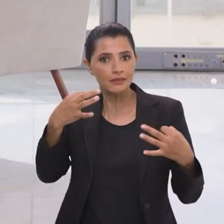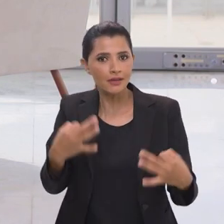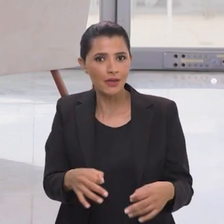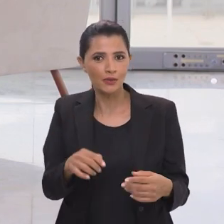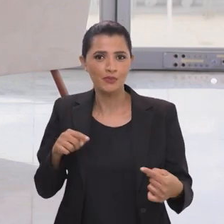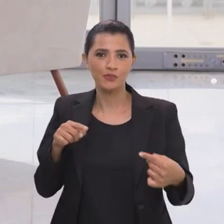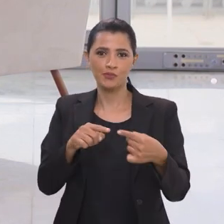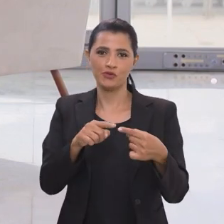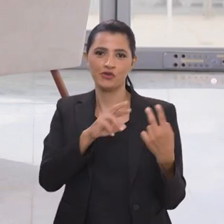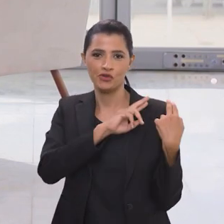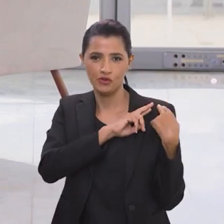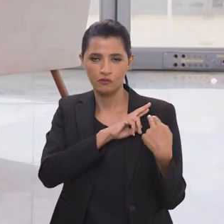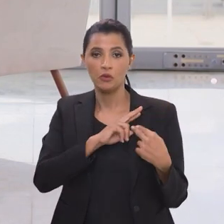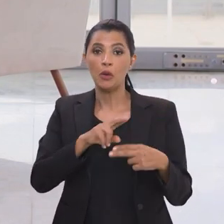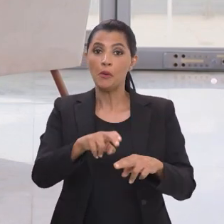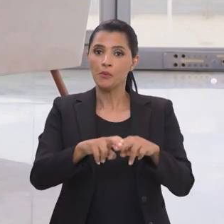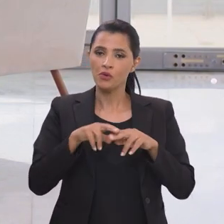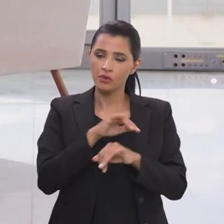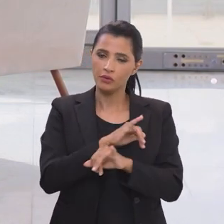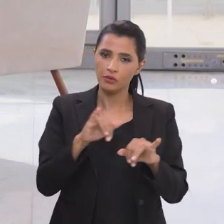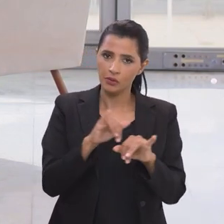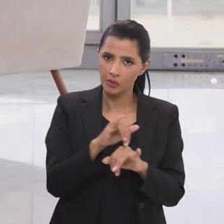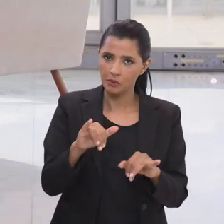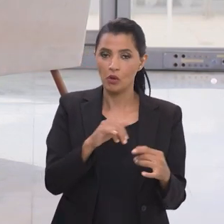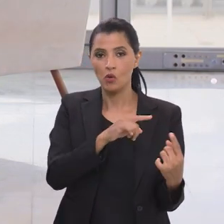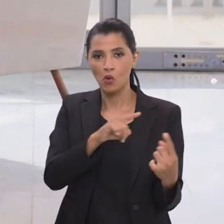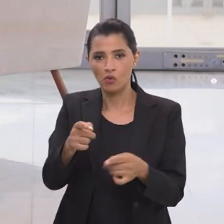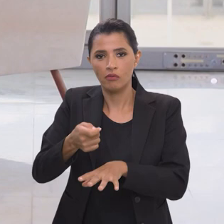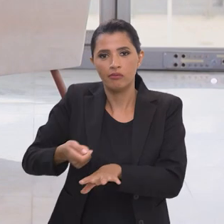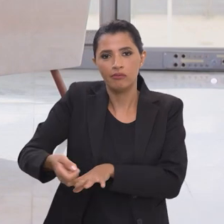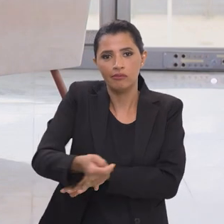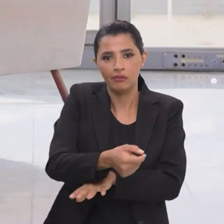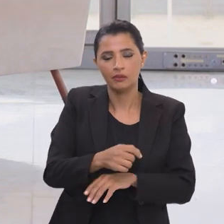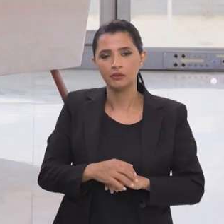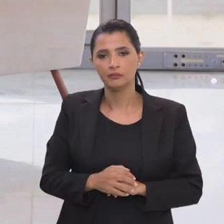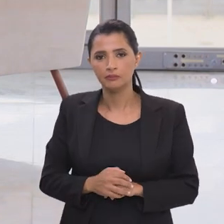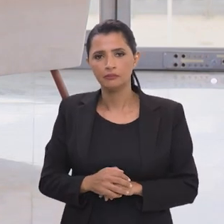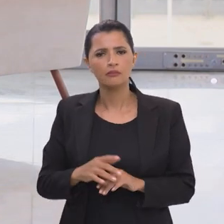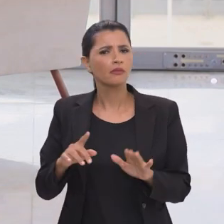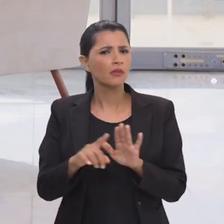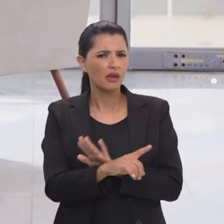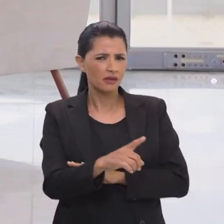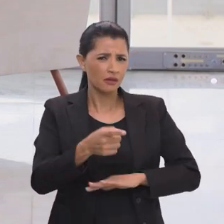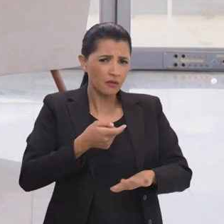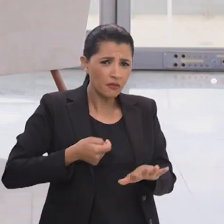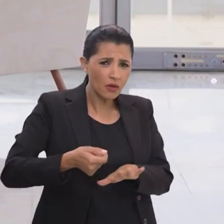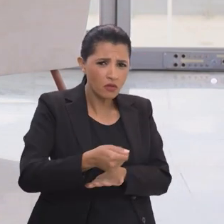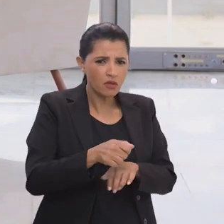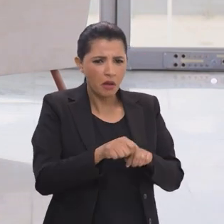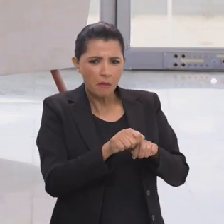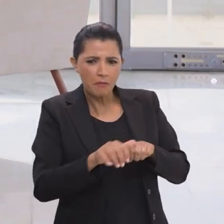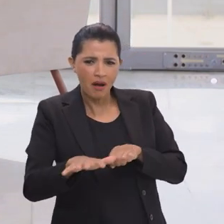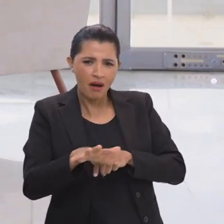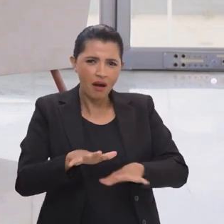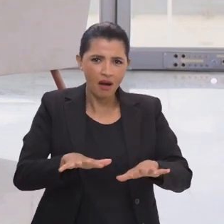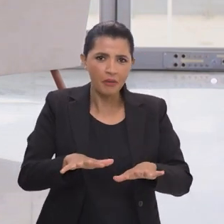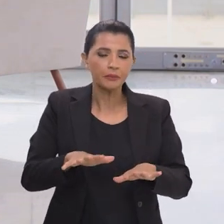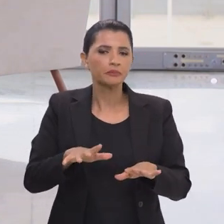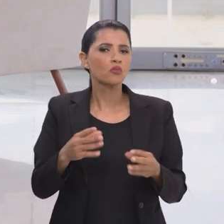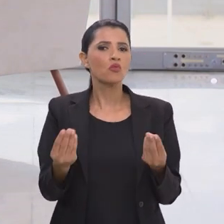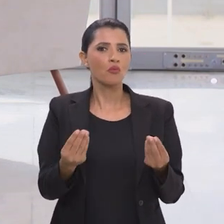esse objetivo e por isso a nossa campanha Brasil contra a fake agora essas fake news elas são